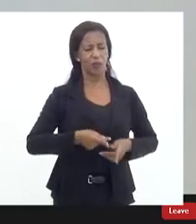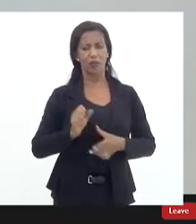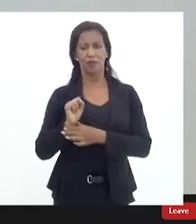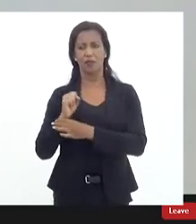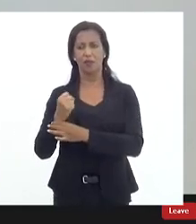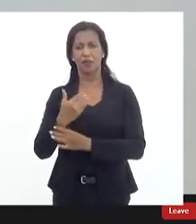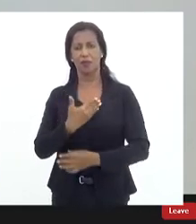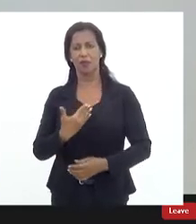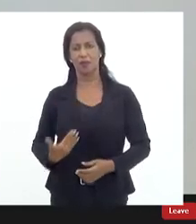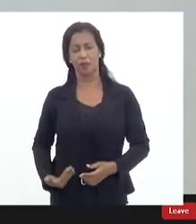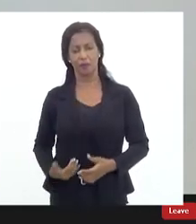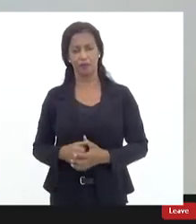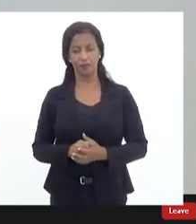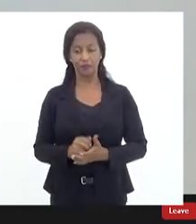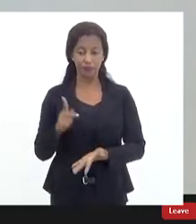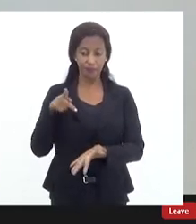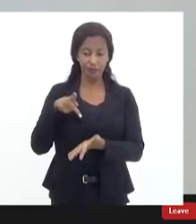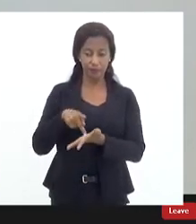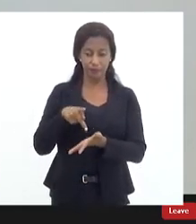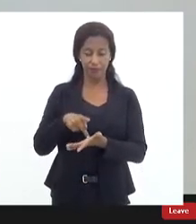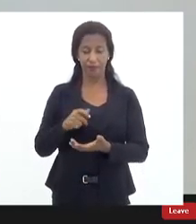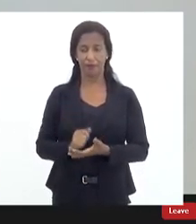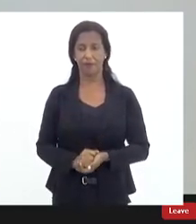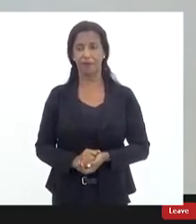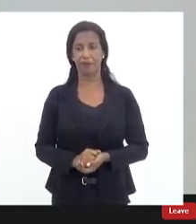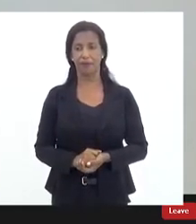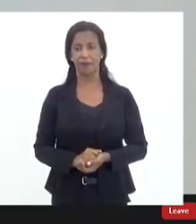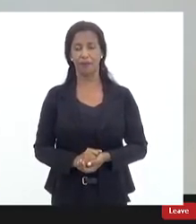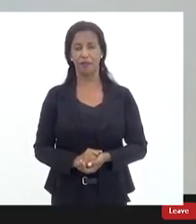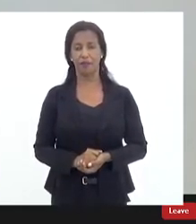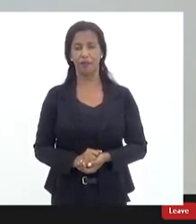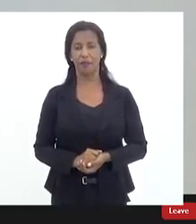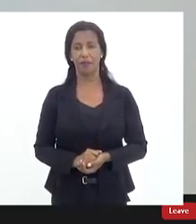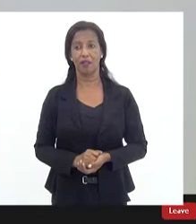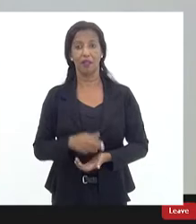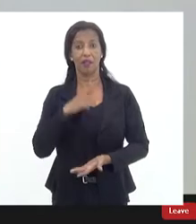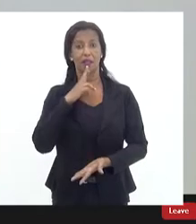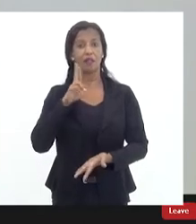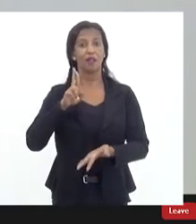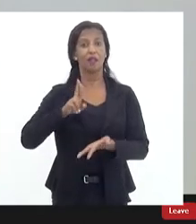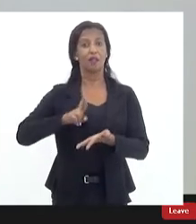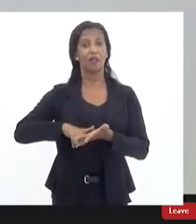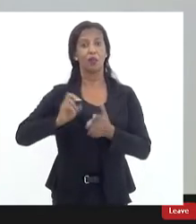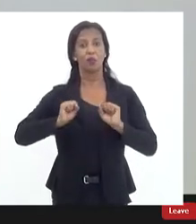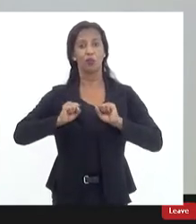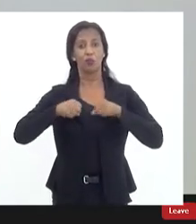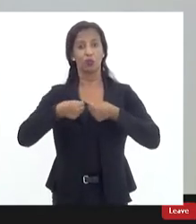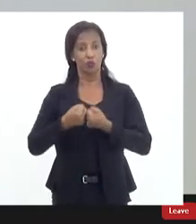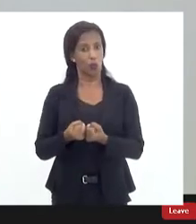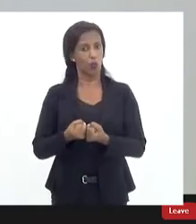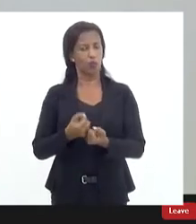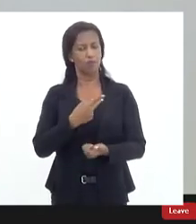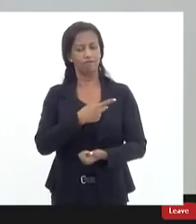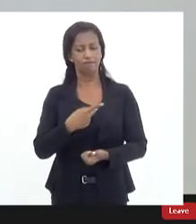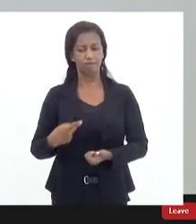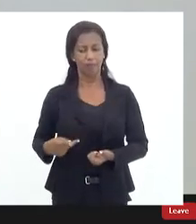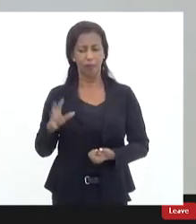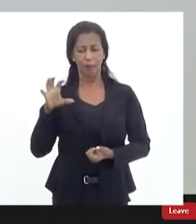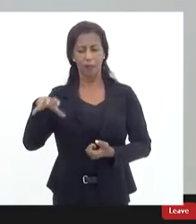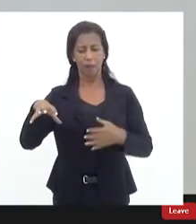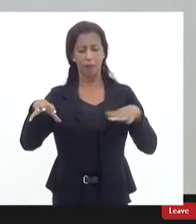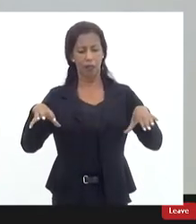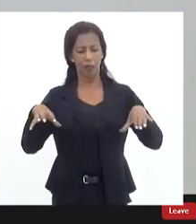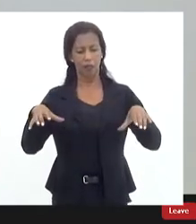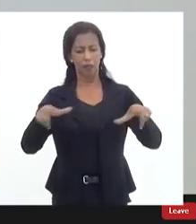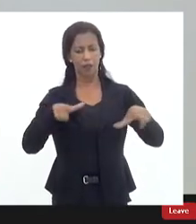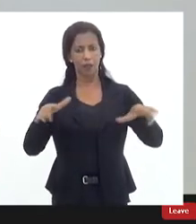pública na verdade e aí sinceramente reconhecendo o esforço das presidências nessa atuação conjunta